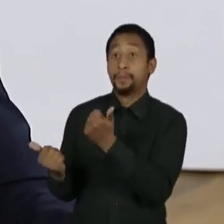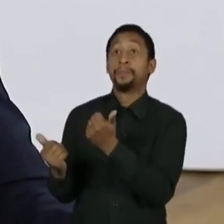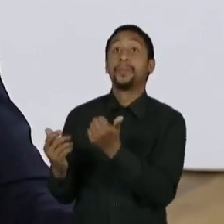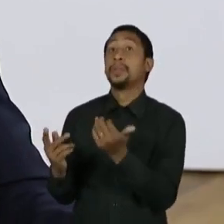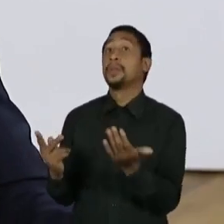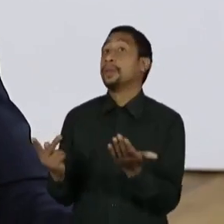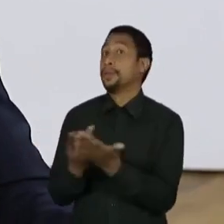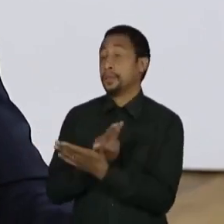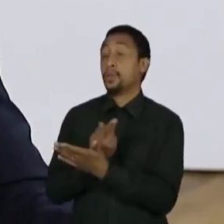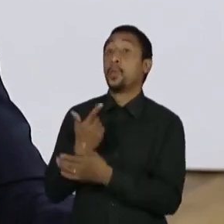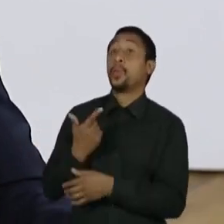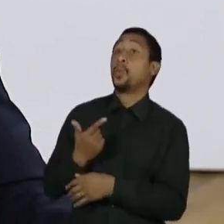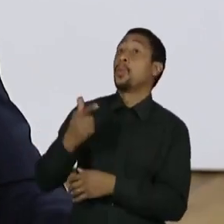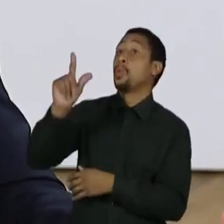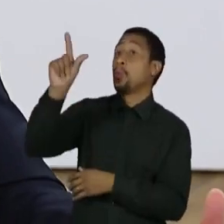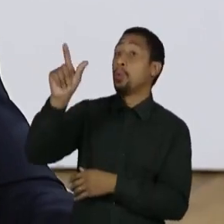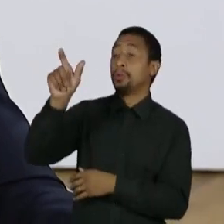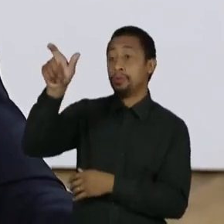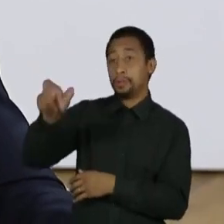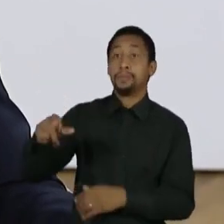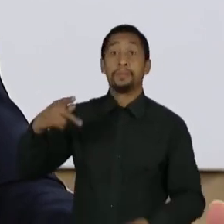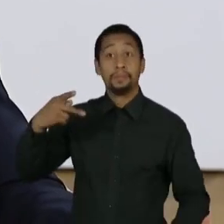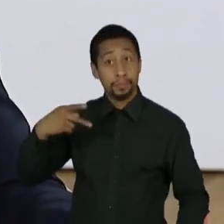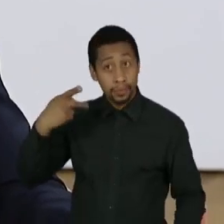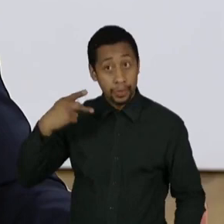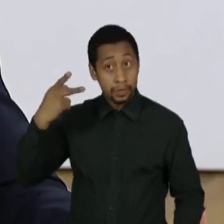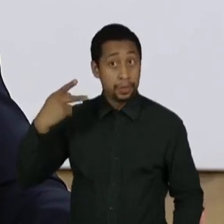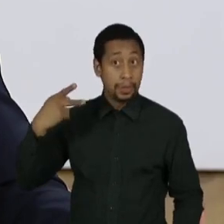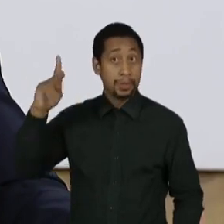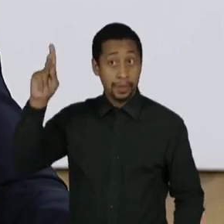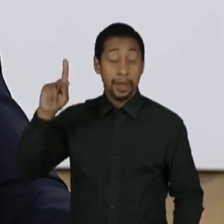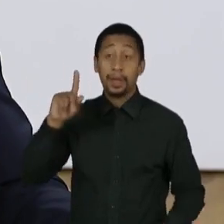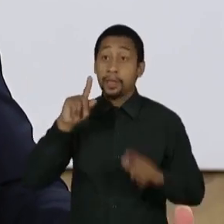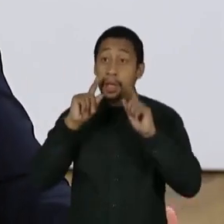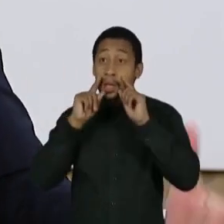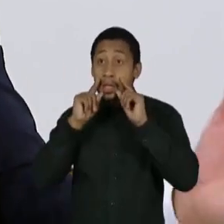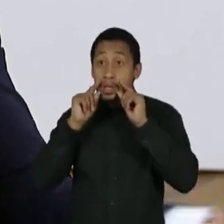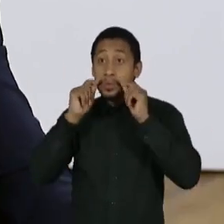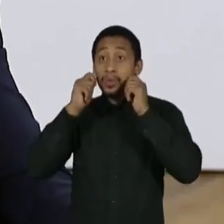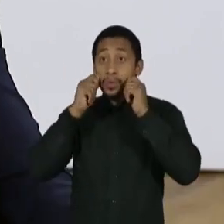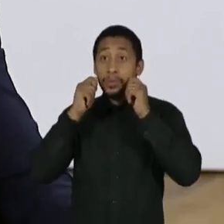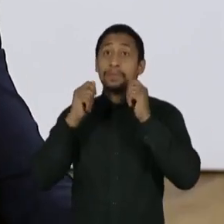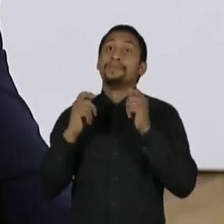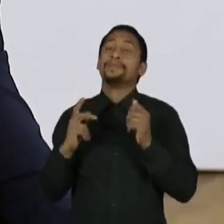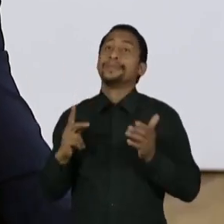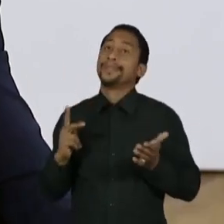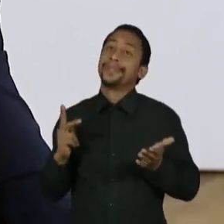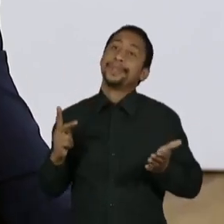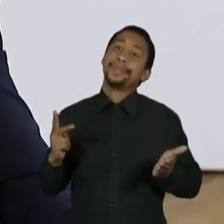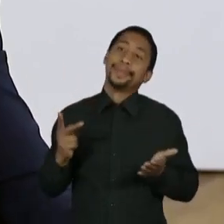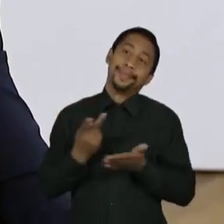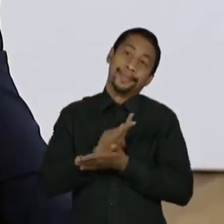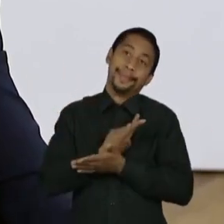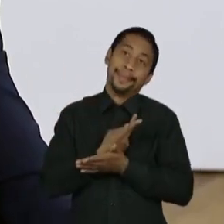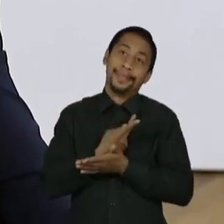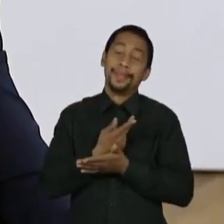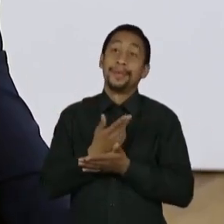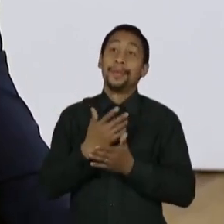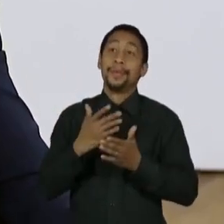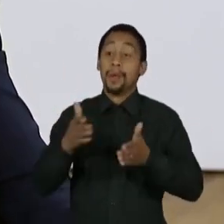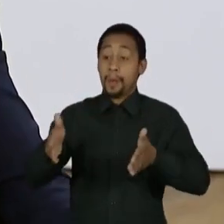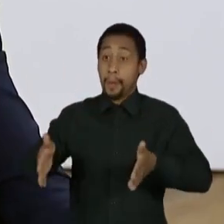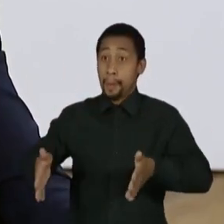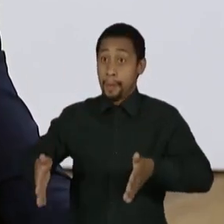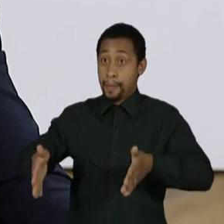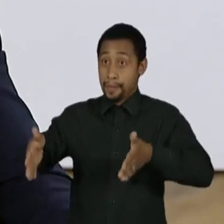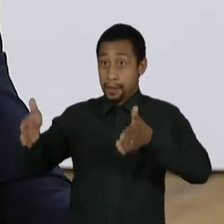político de referência em Alagoas, que anda muito afoito, que alugava o prédio do seu